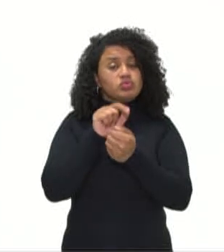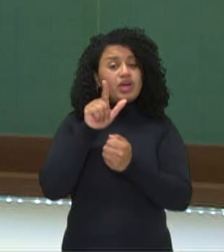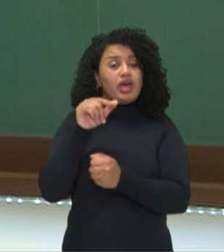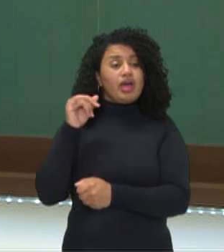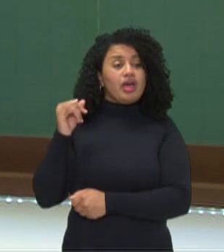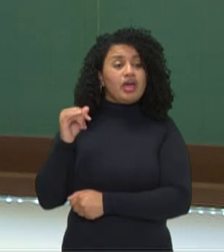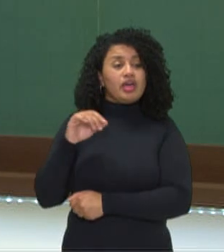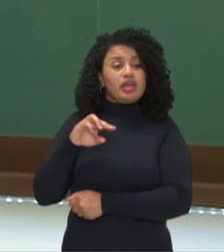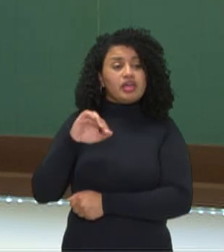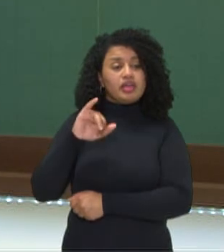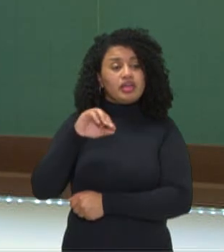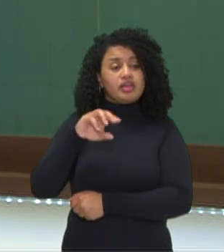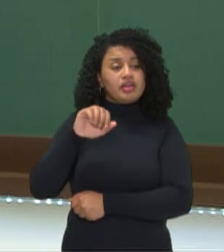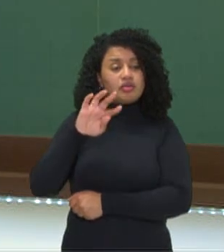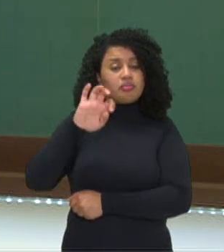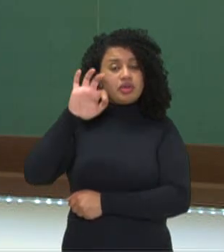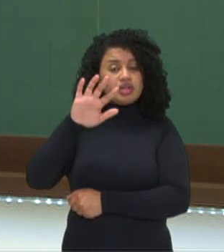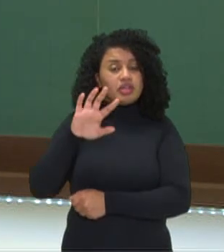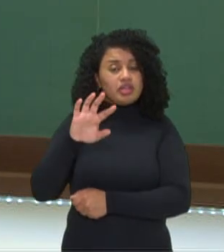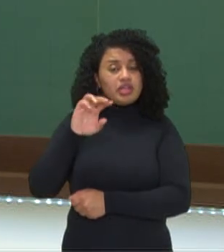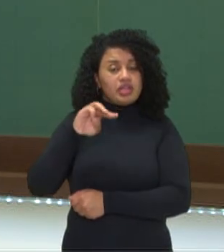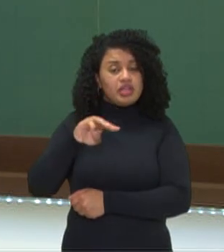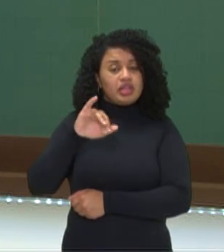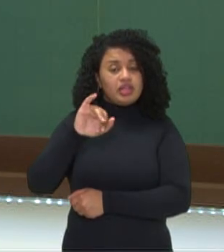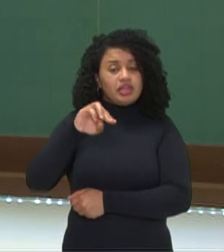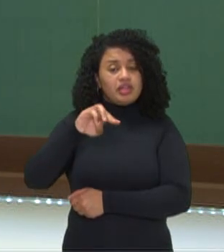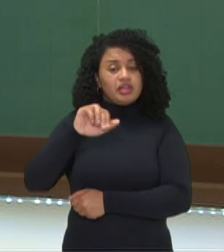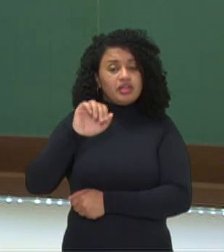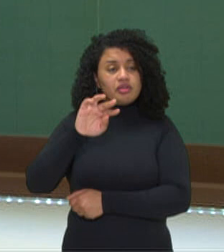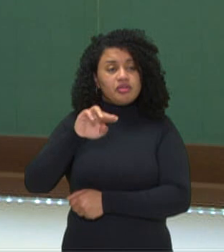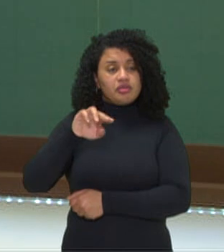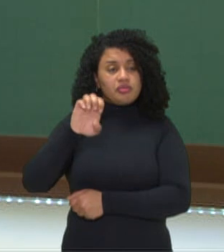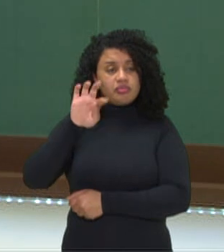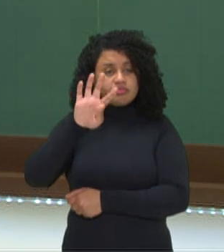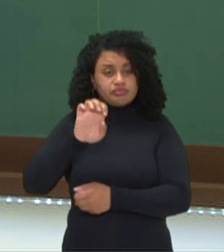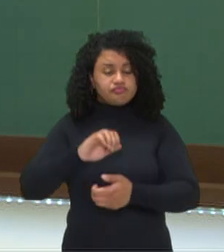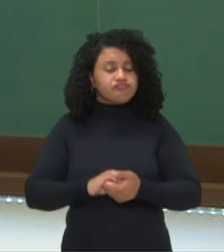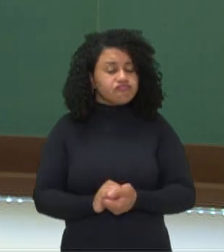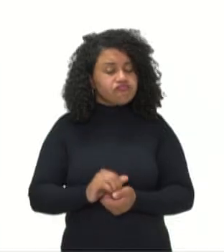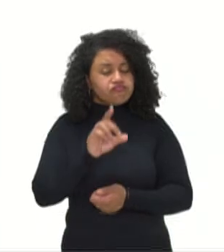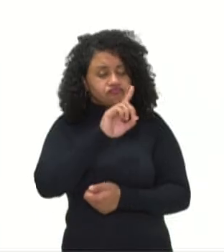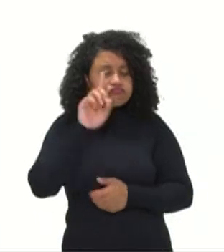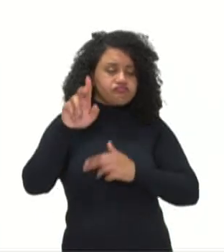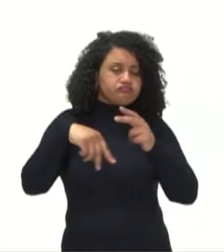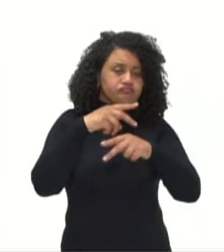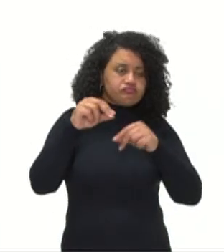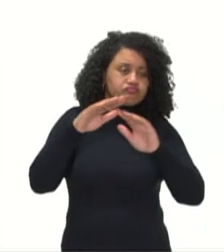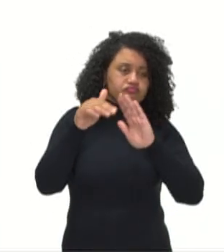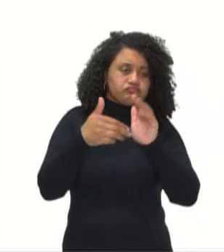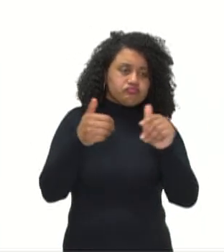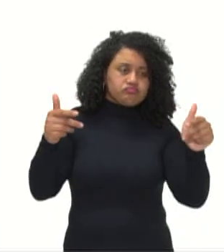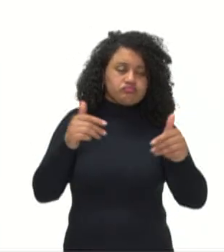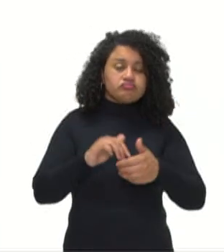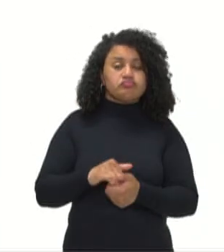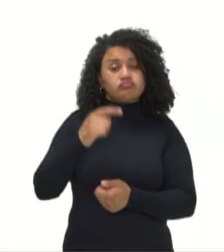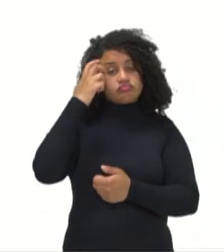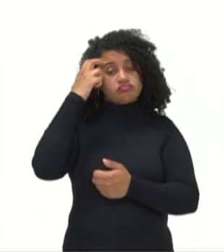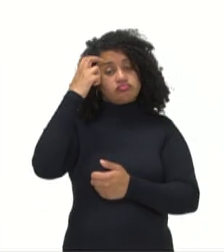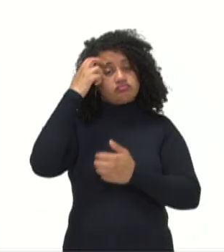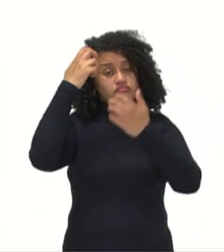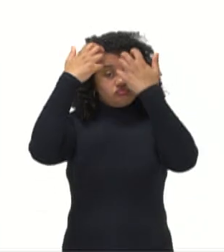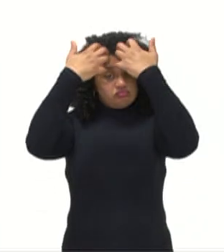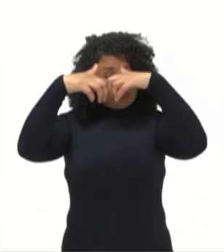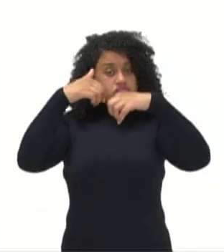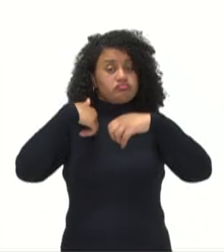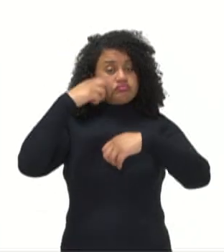imanente. Deus como presente em todas as coisas. Nosso intelecto é o modo finito